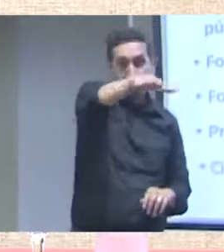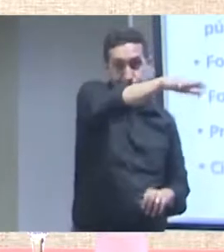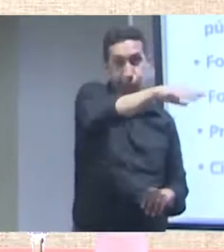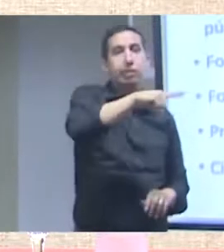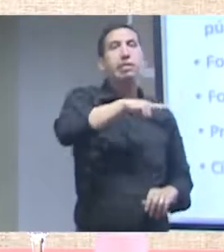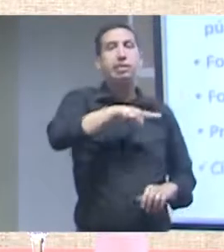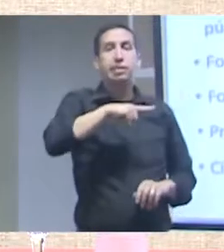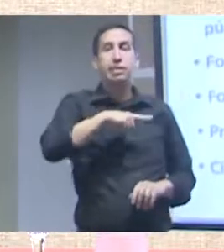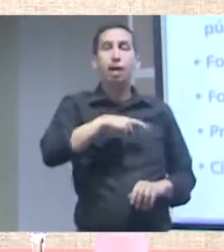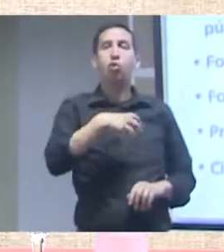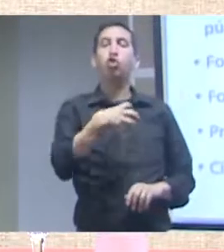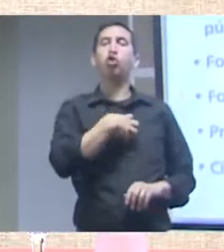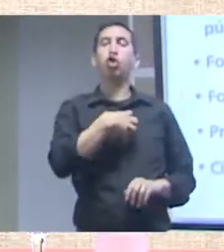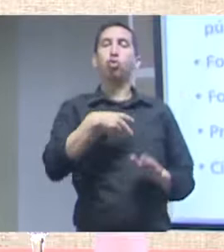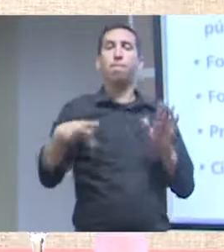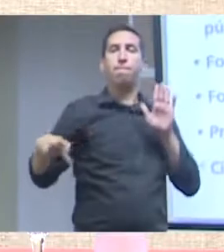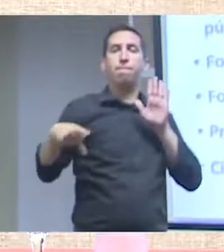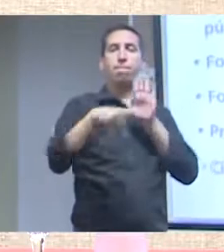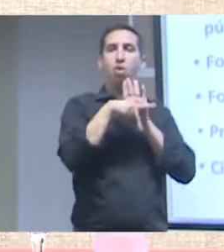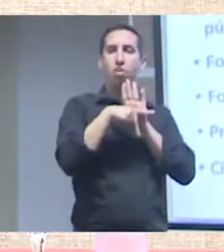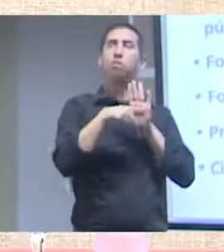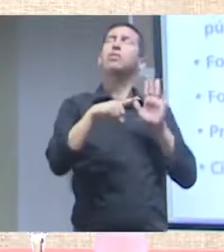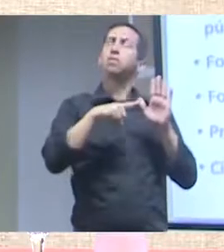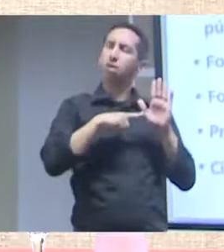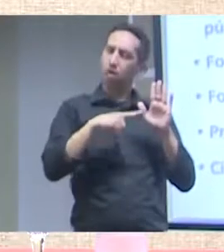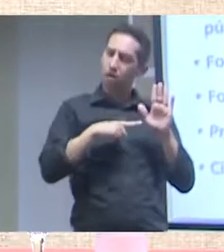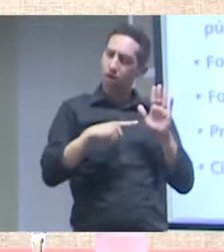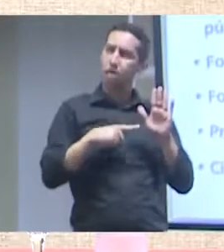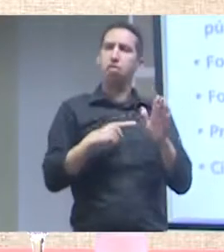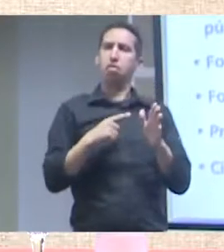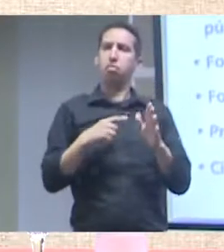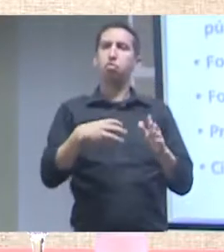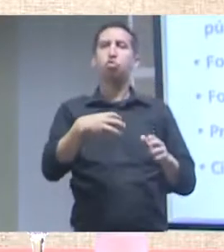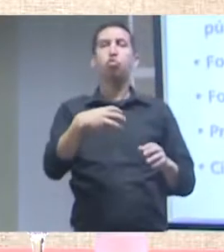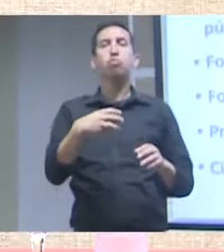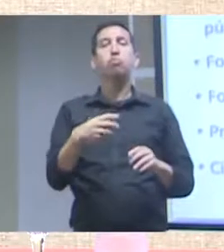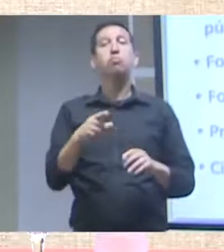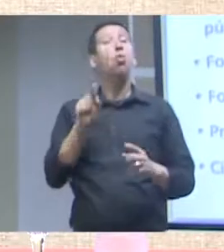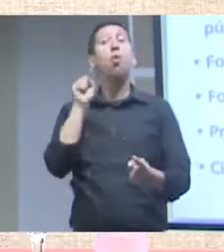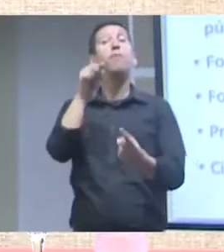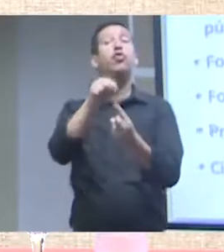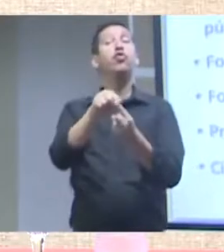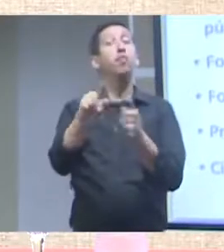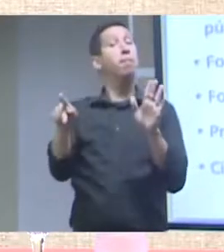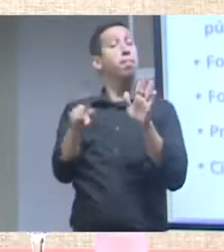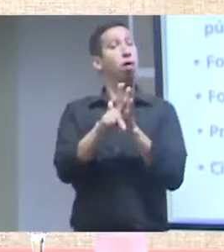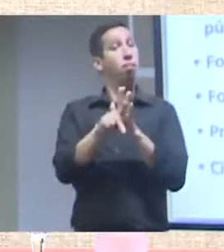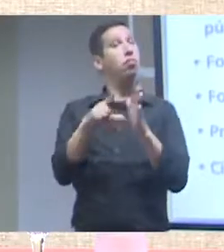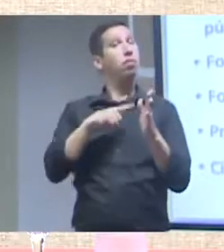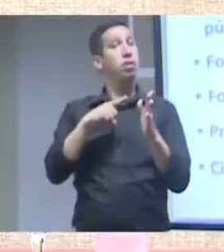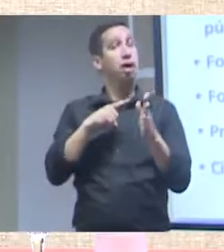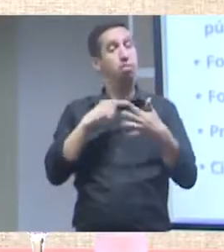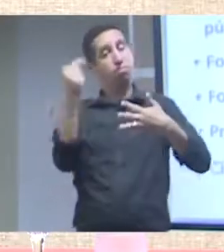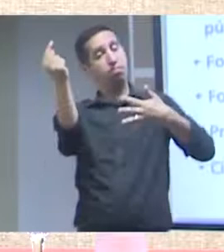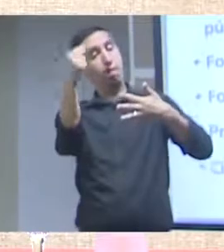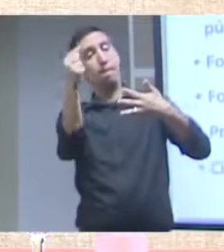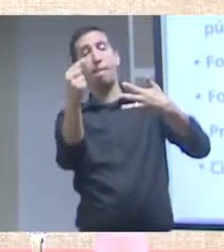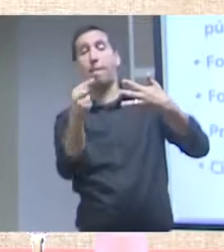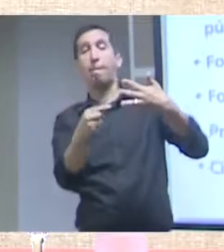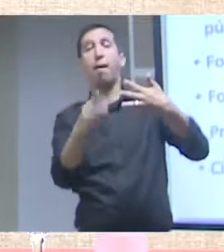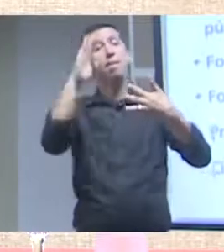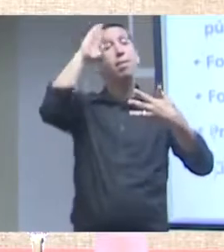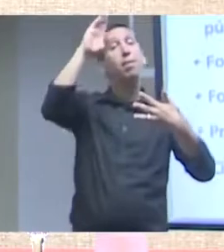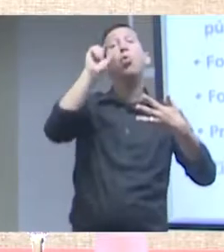condições, tem os seus objetivos, tem as suas prioridades. Portanto, a ideia de que